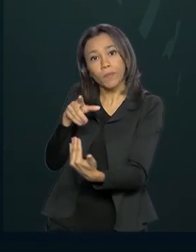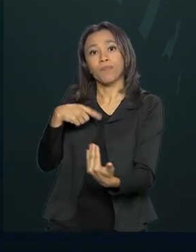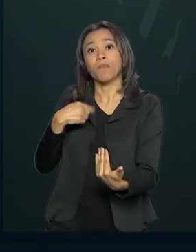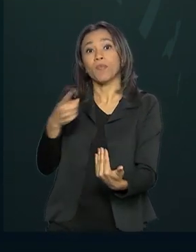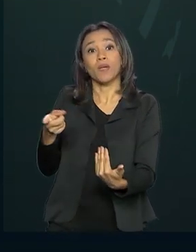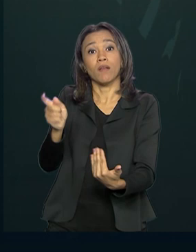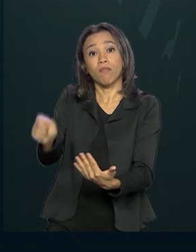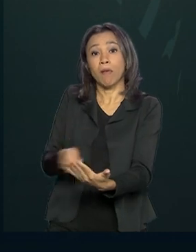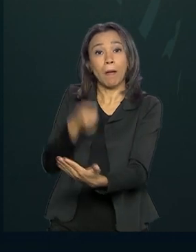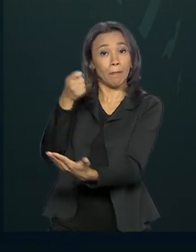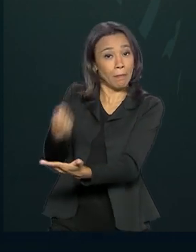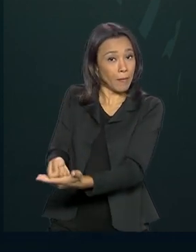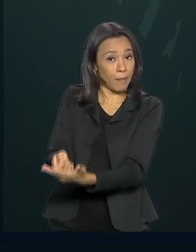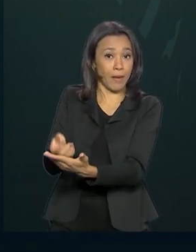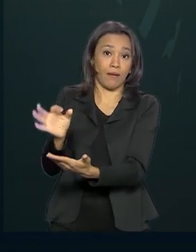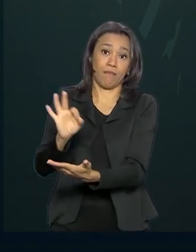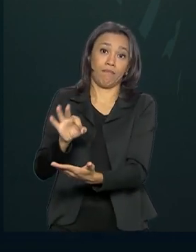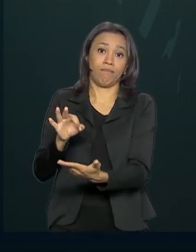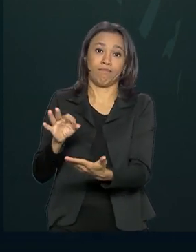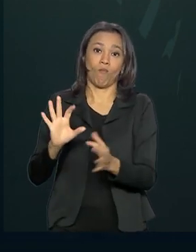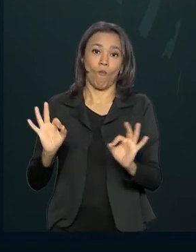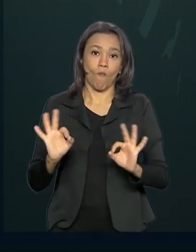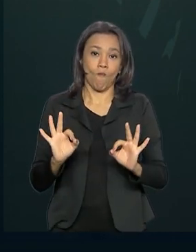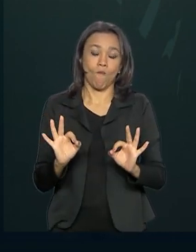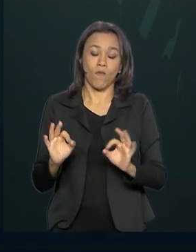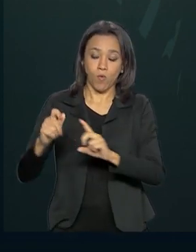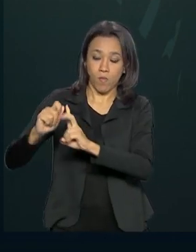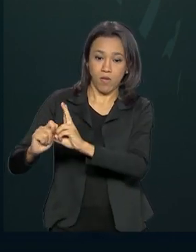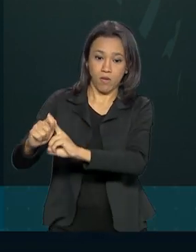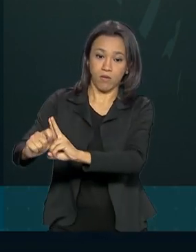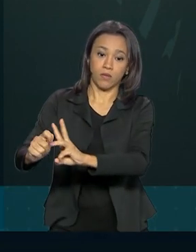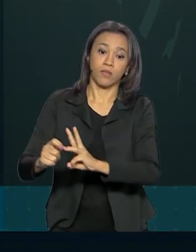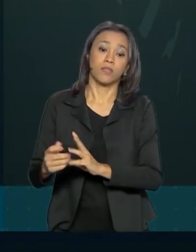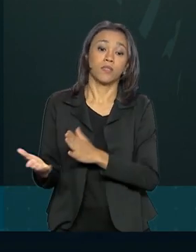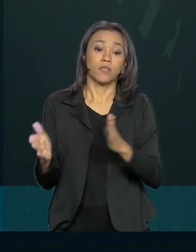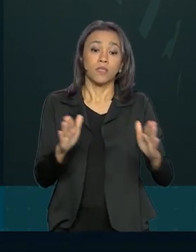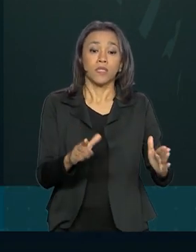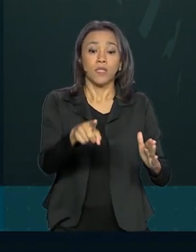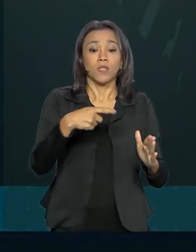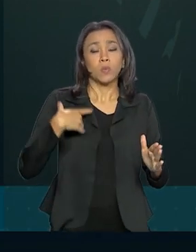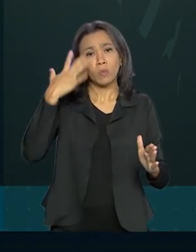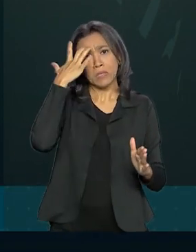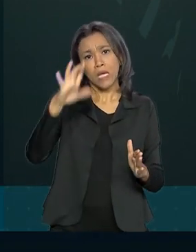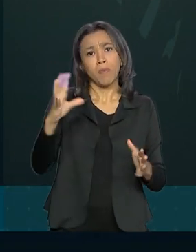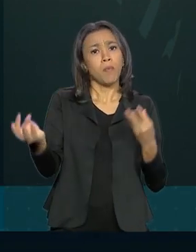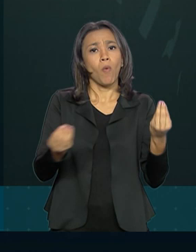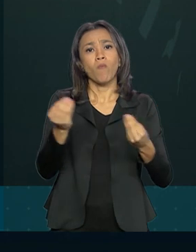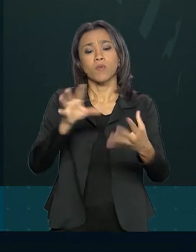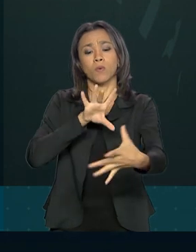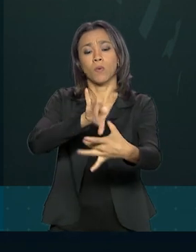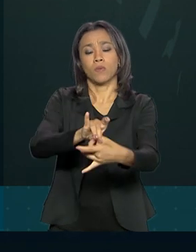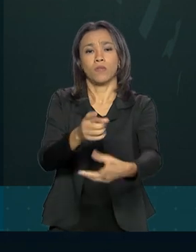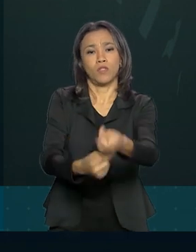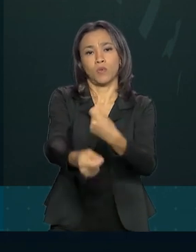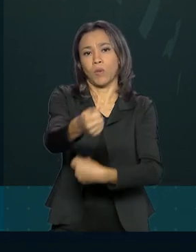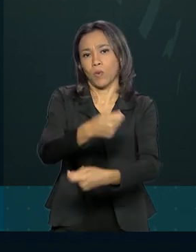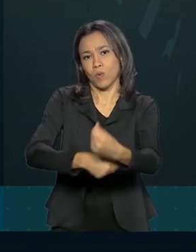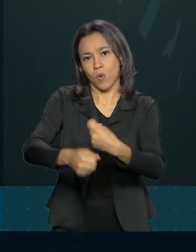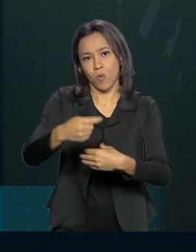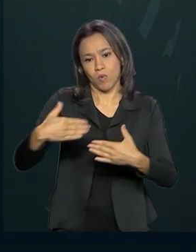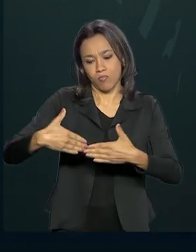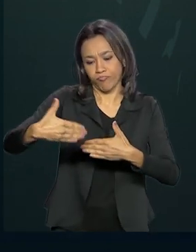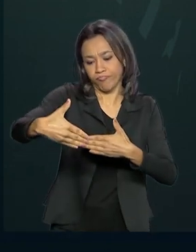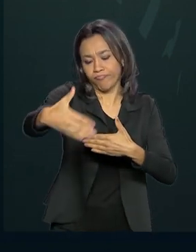para pagar no final da quarentena. Não sabemos qual vai ser o cenário, o cenário econômico daqui para frente.